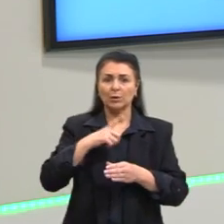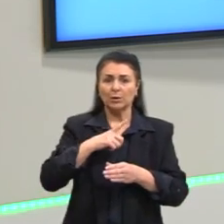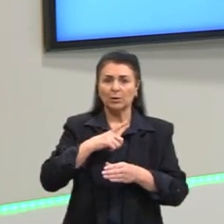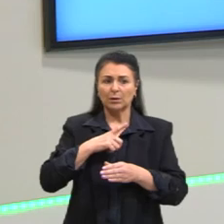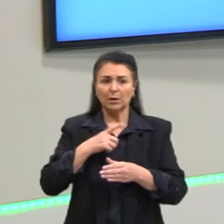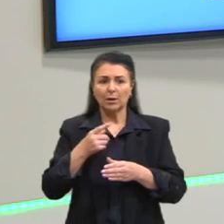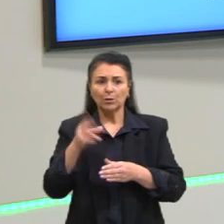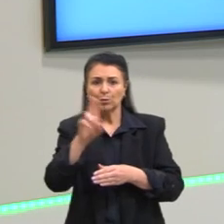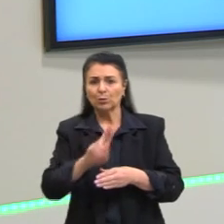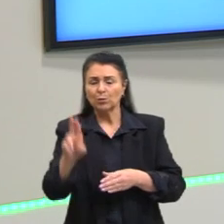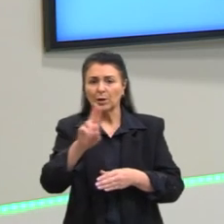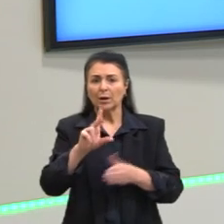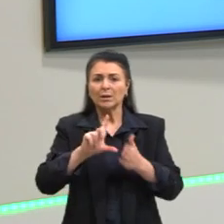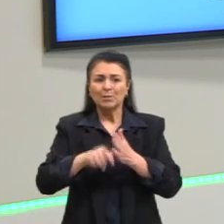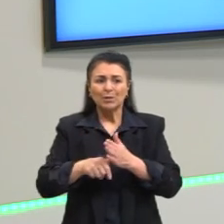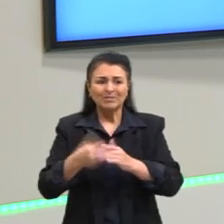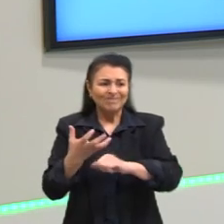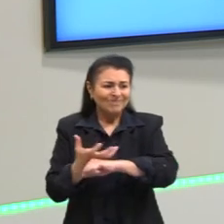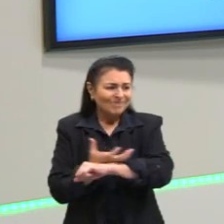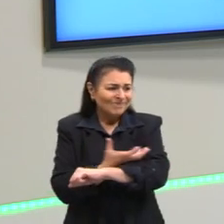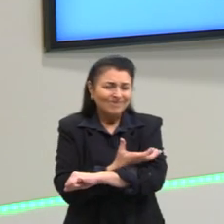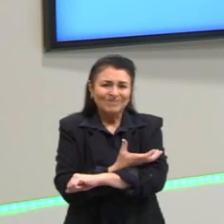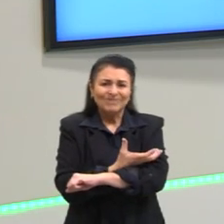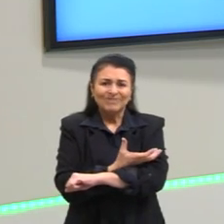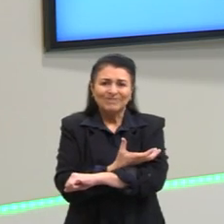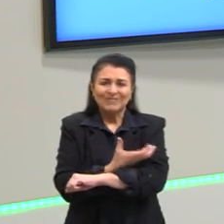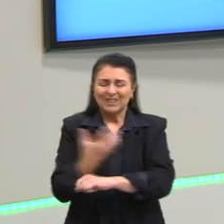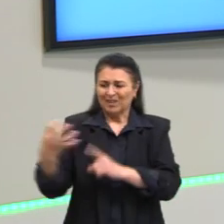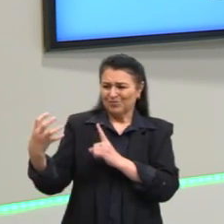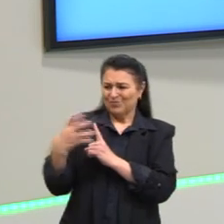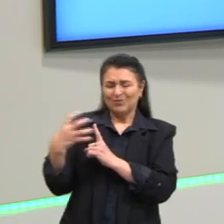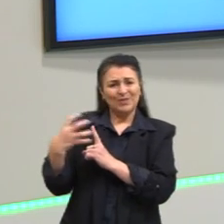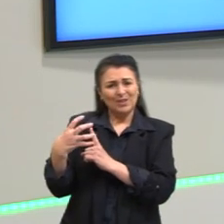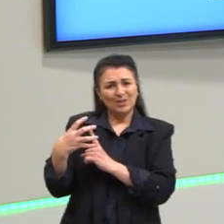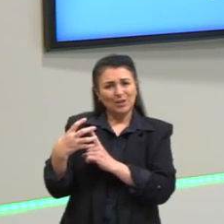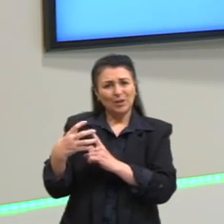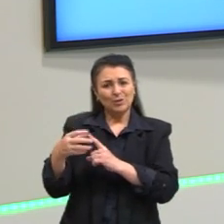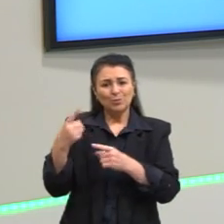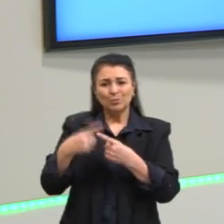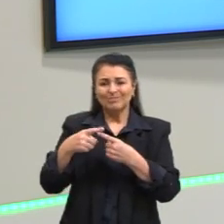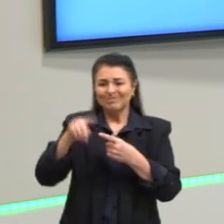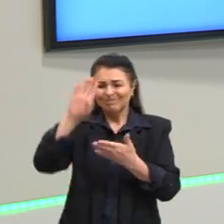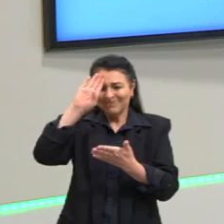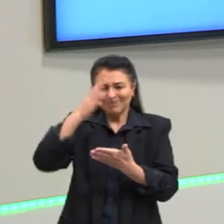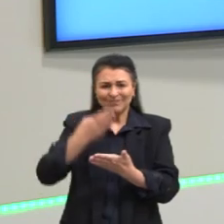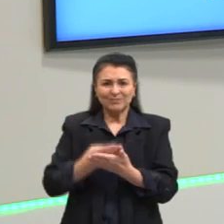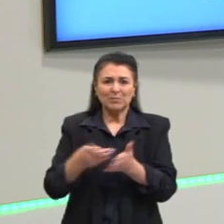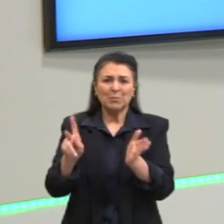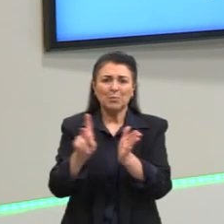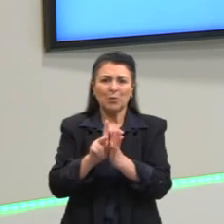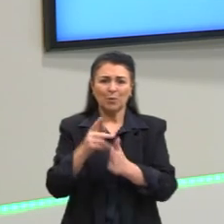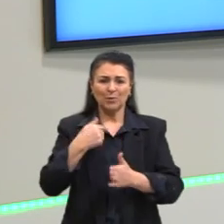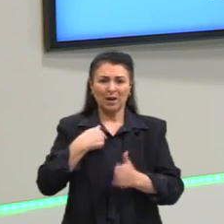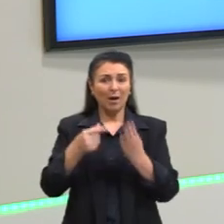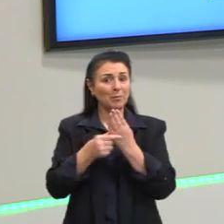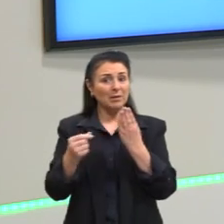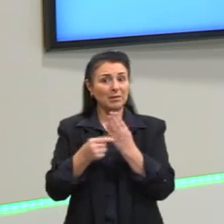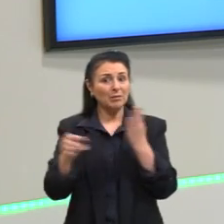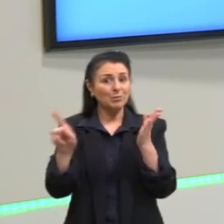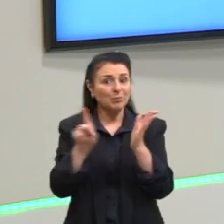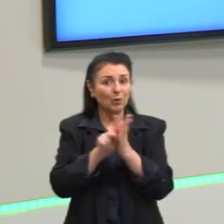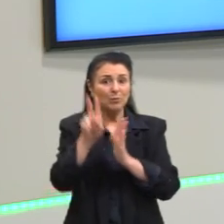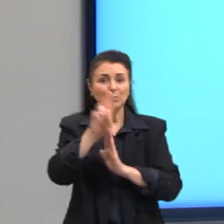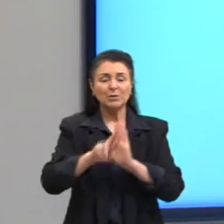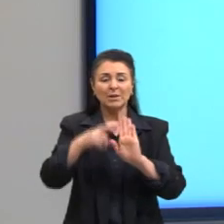emocional meio afetado, no sentido de que não tem aquela confiança e sua habilidade de aplicar regras